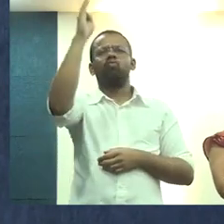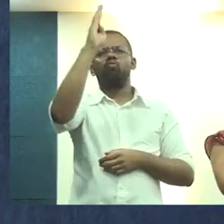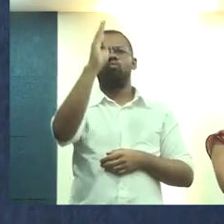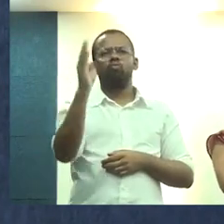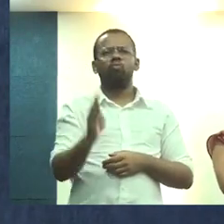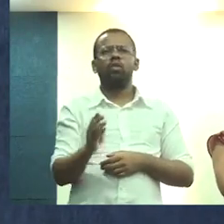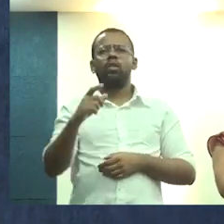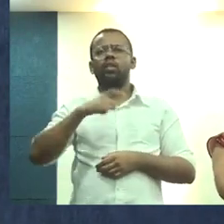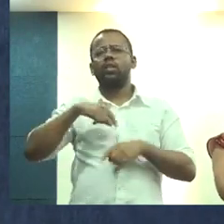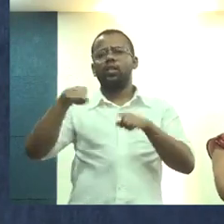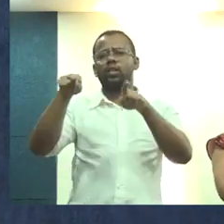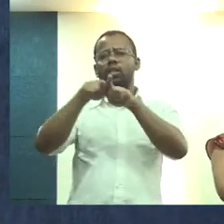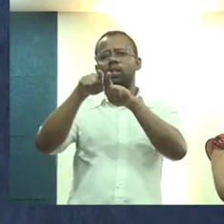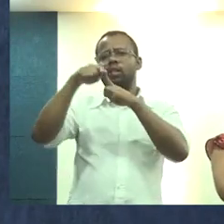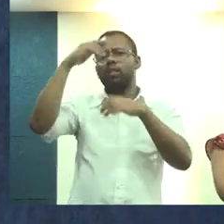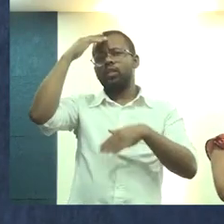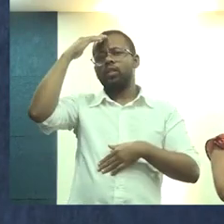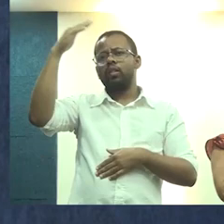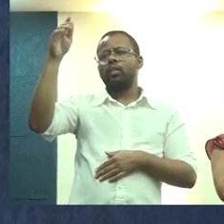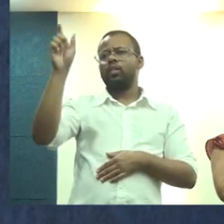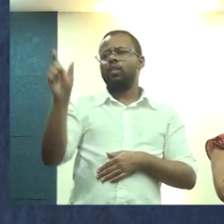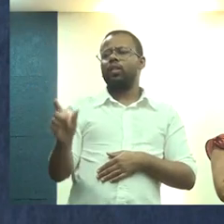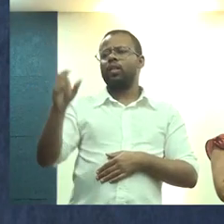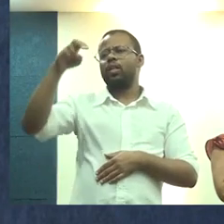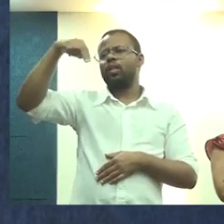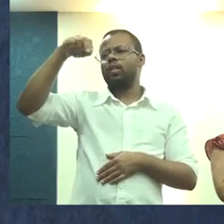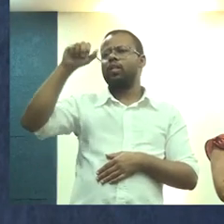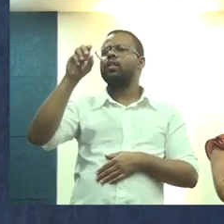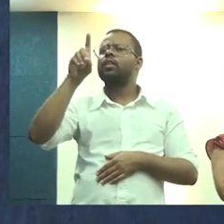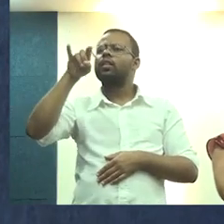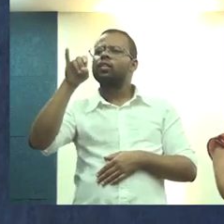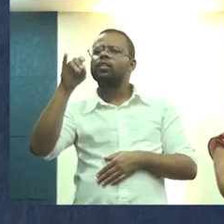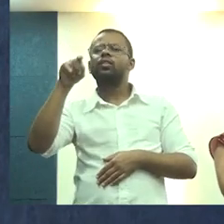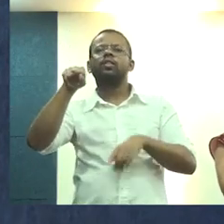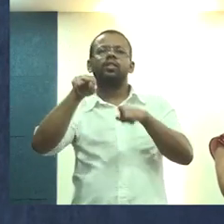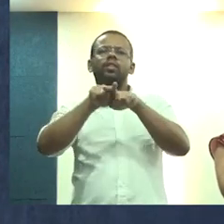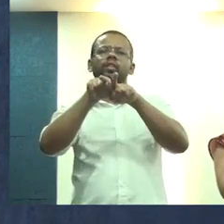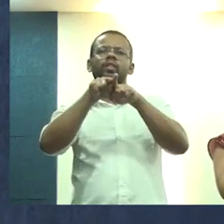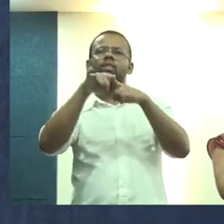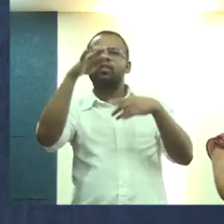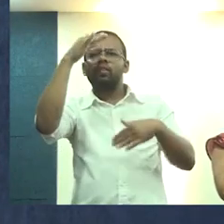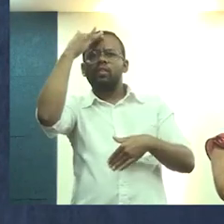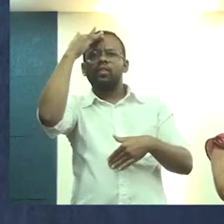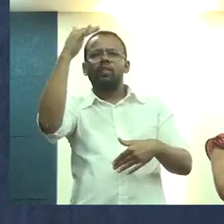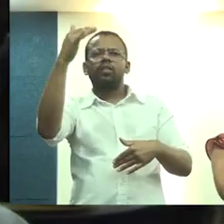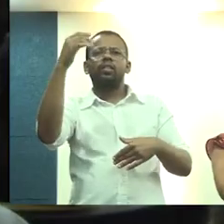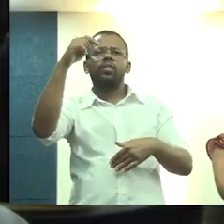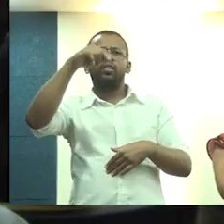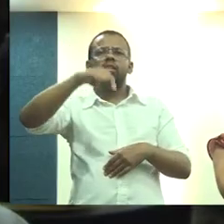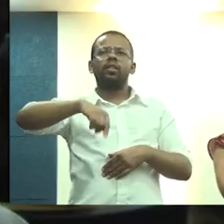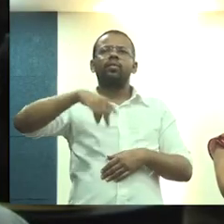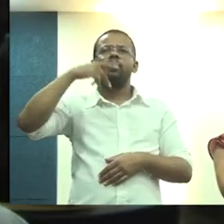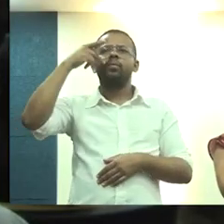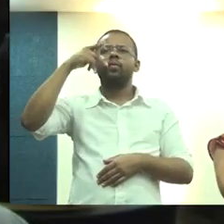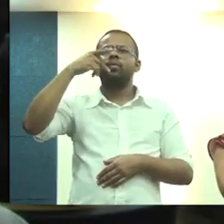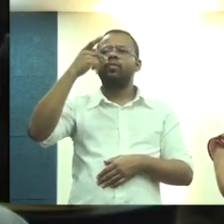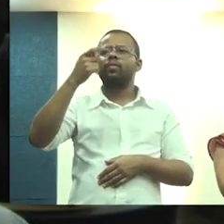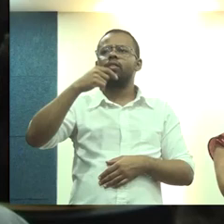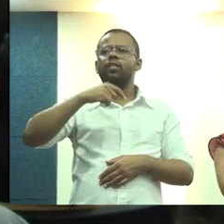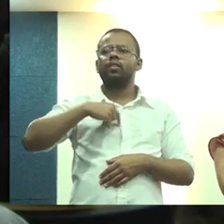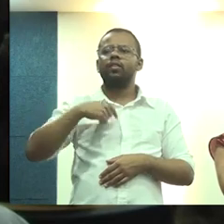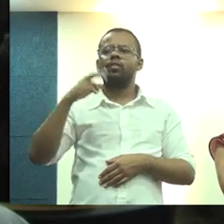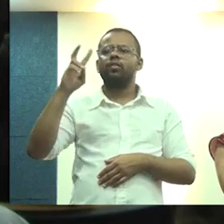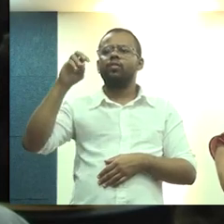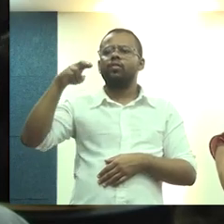nacional. E aí, agradeço em nome da Nádia, queria agradecer. E aqui, a minha fala, que eu